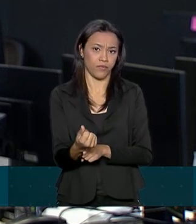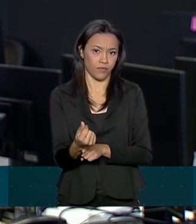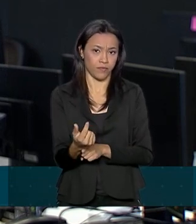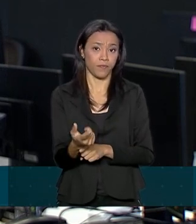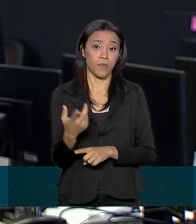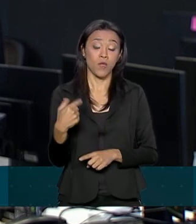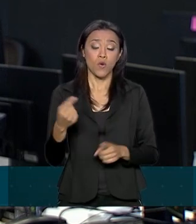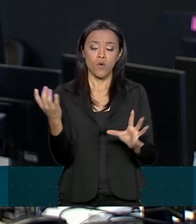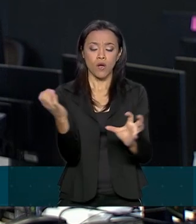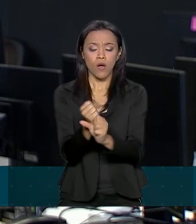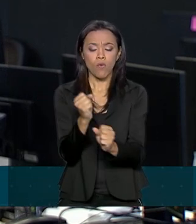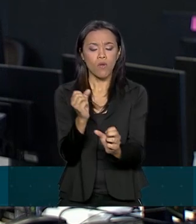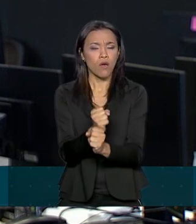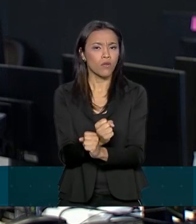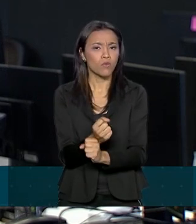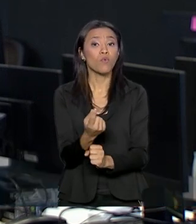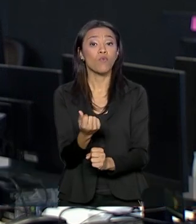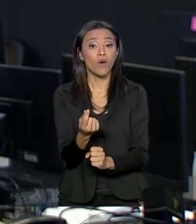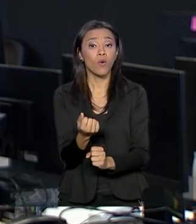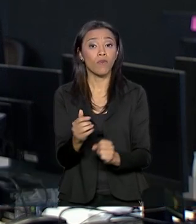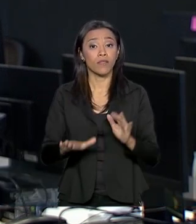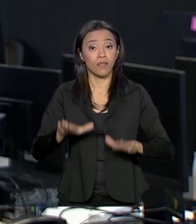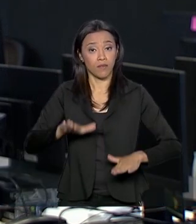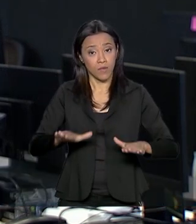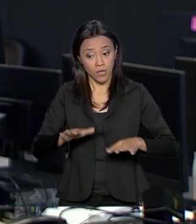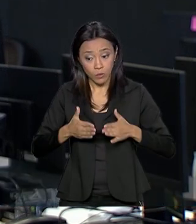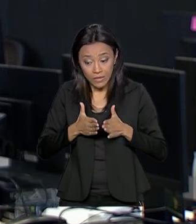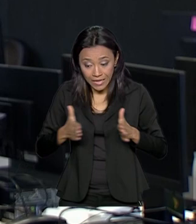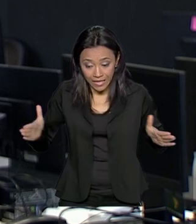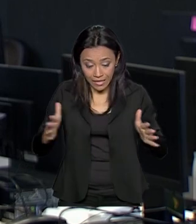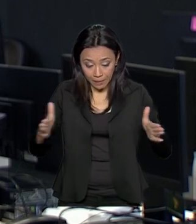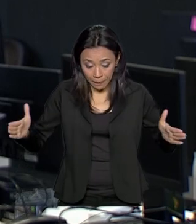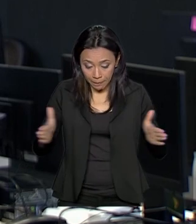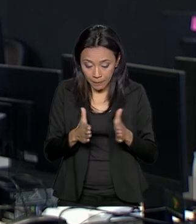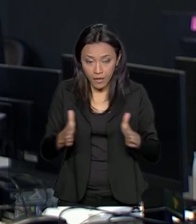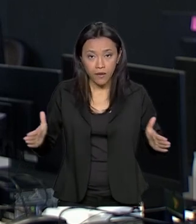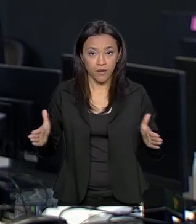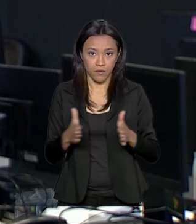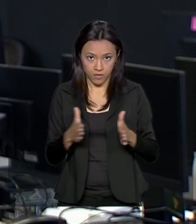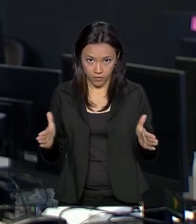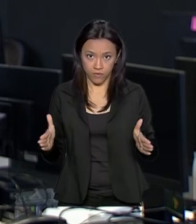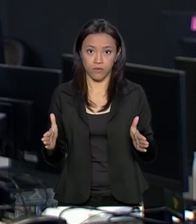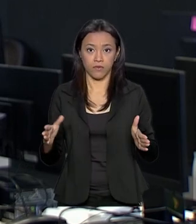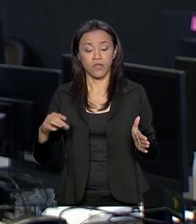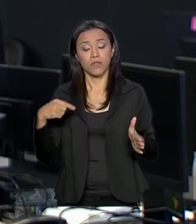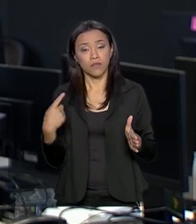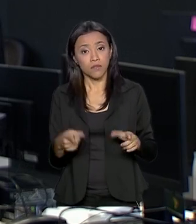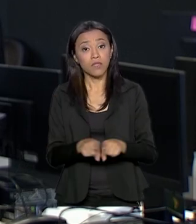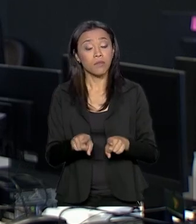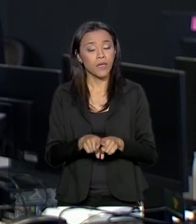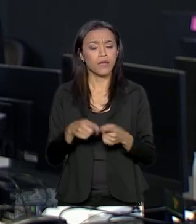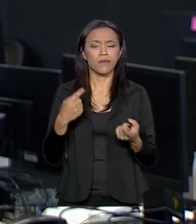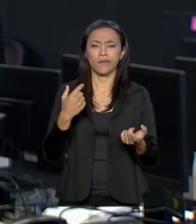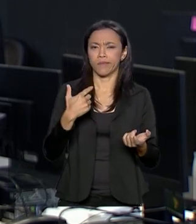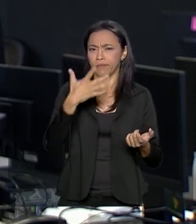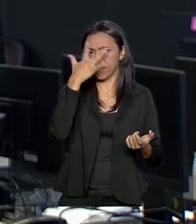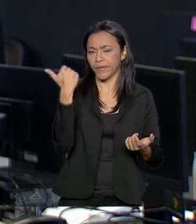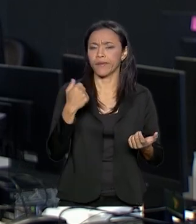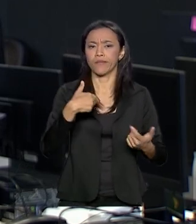O valor é calculado conforme o tamanho da propriedade, sem contar benfeitorias ou mão de obra empregada,